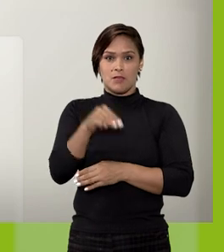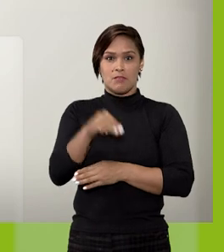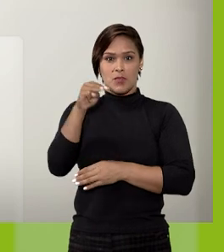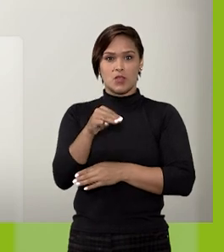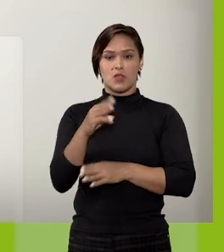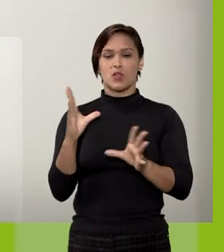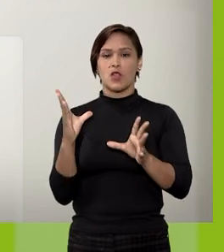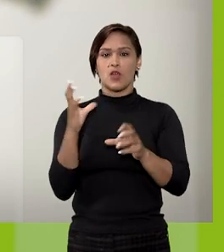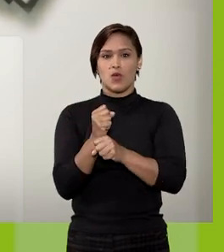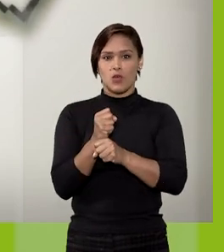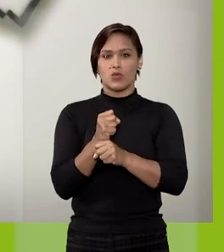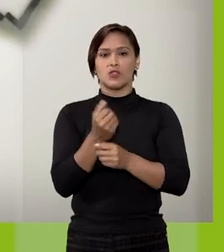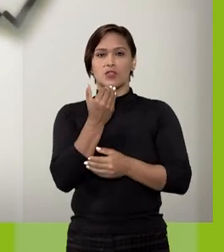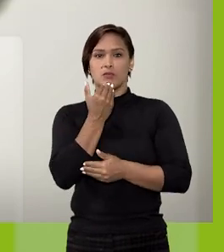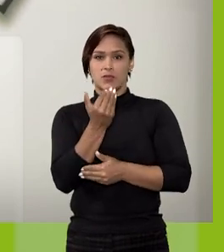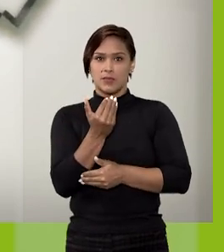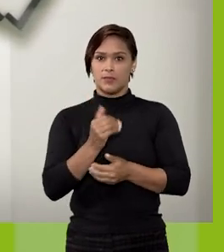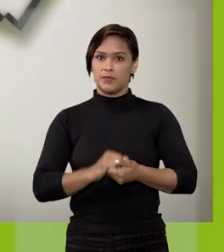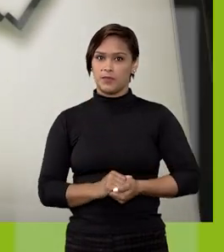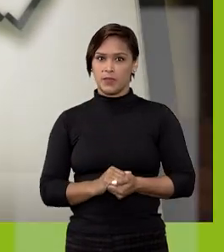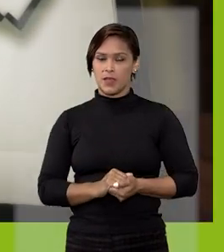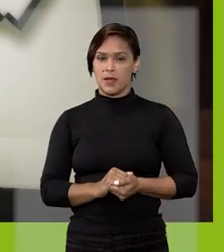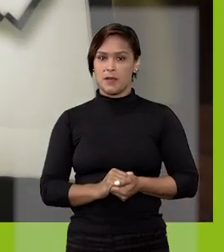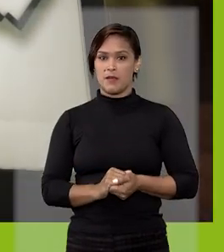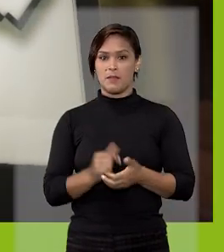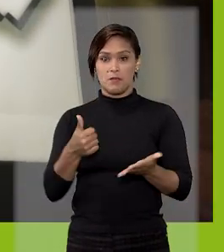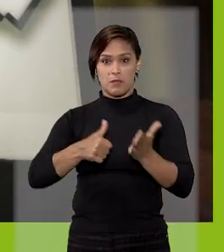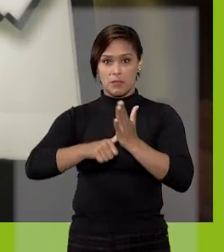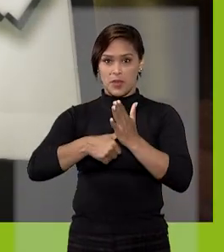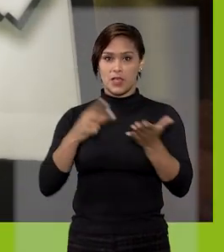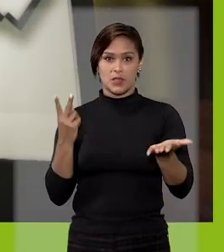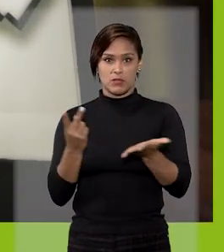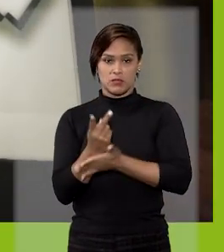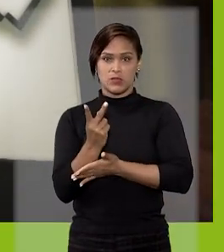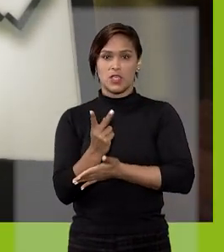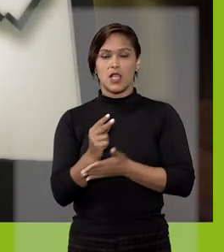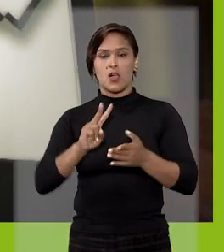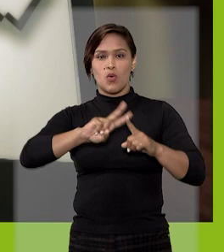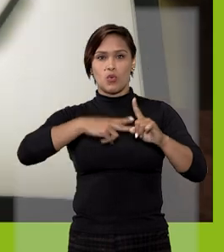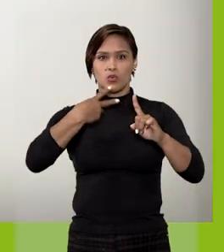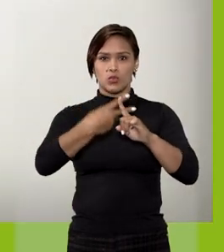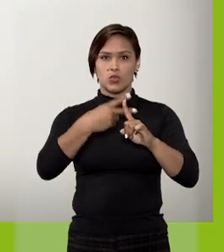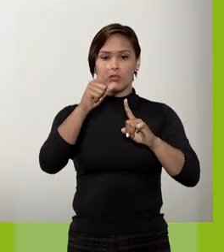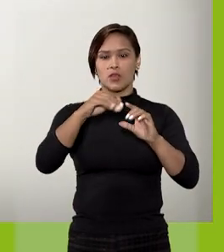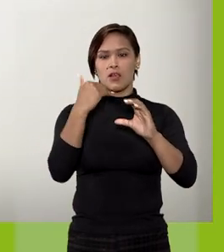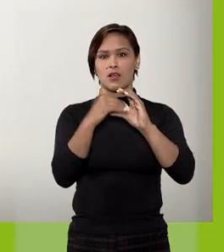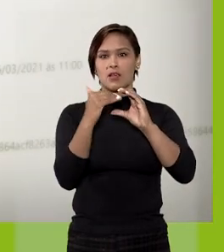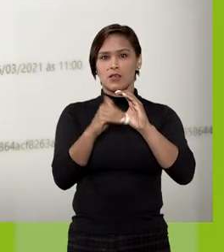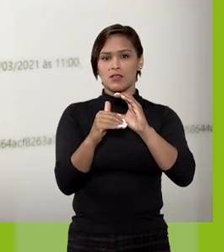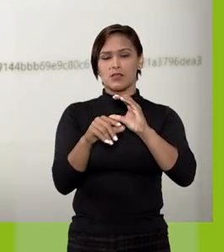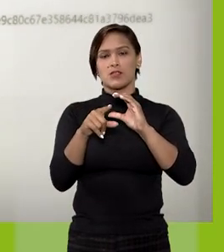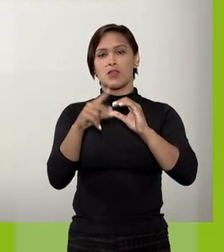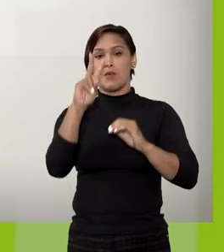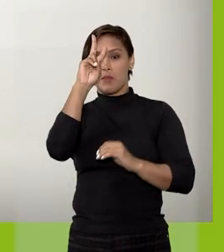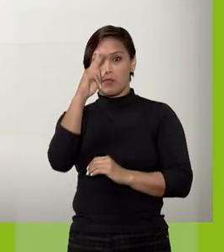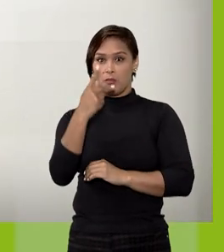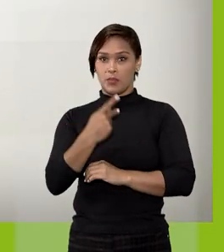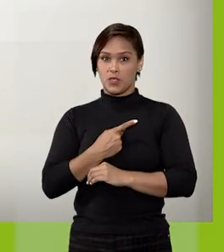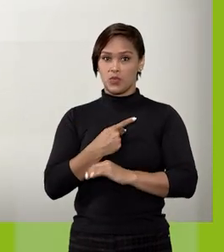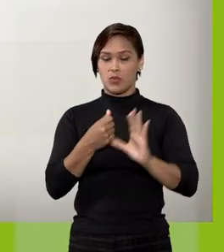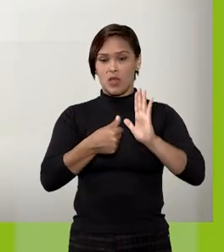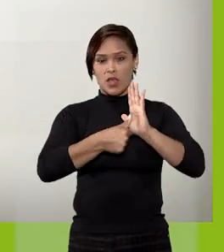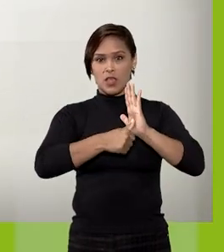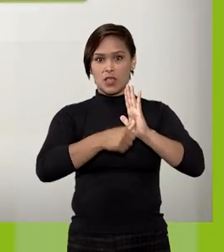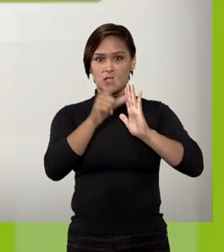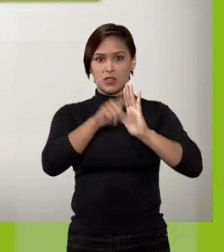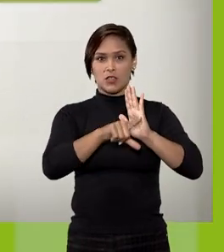para a conclusão da solicitação. Para ativar o duplo fator de autenticação, acesse sua caixa de e-mail pessoal e clique